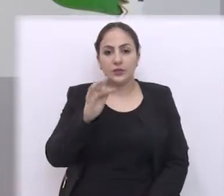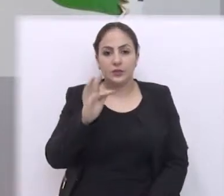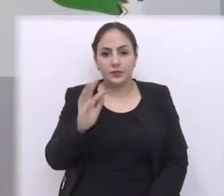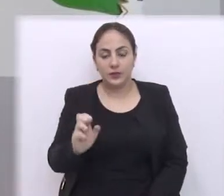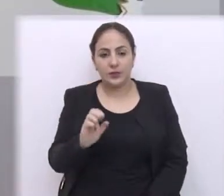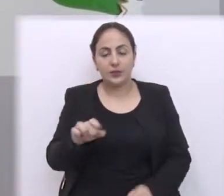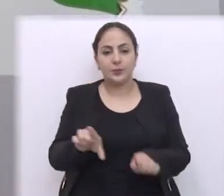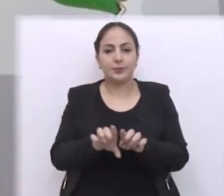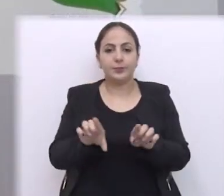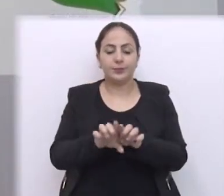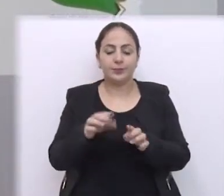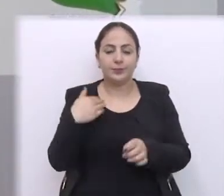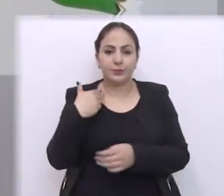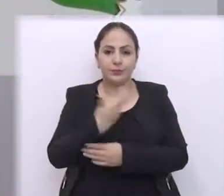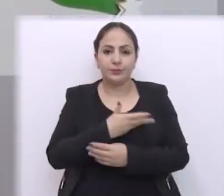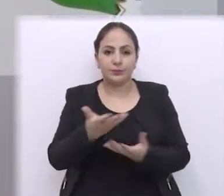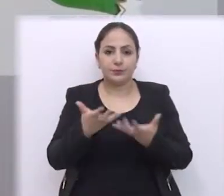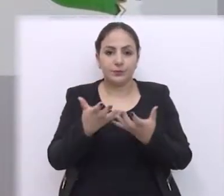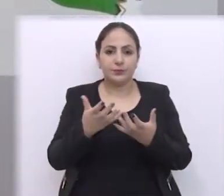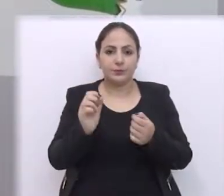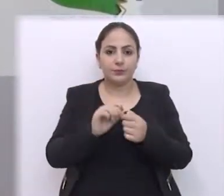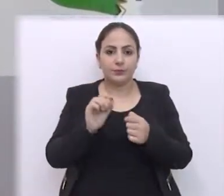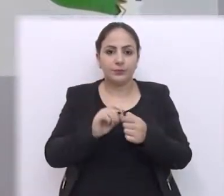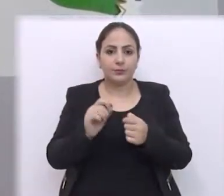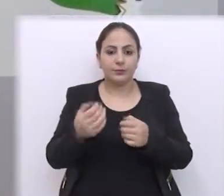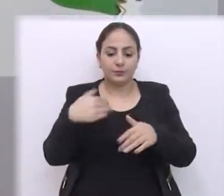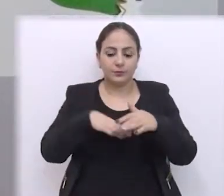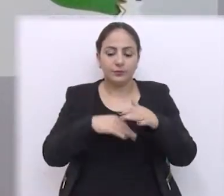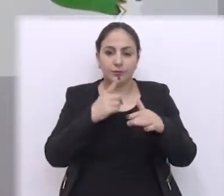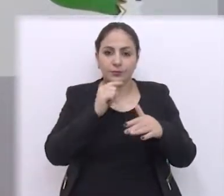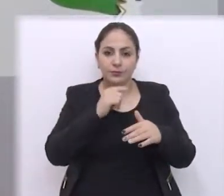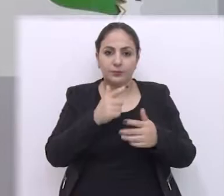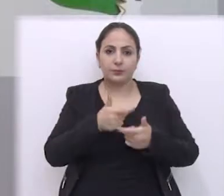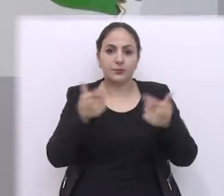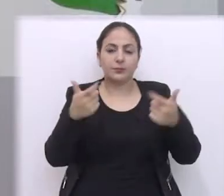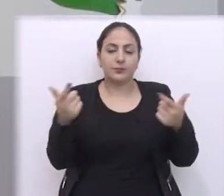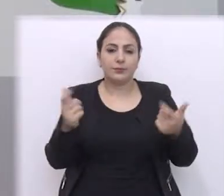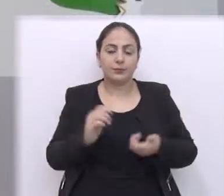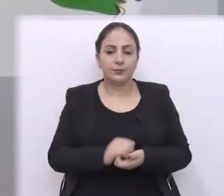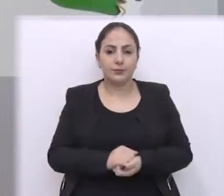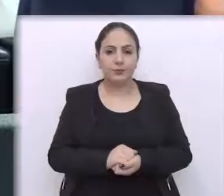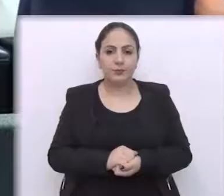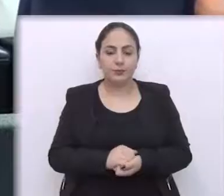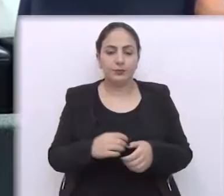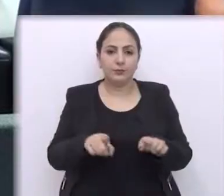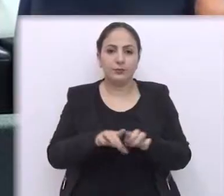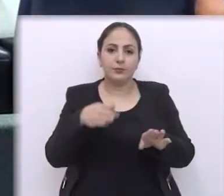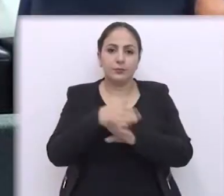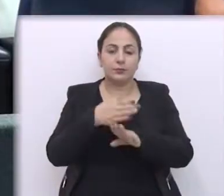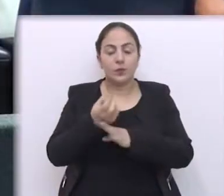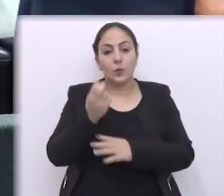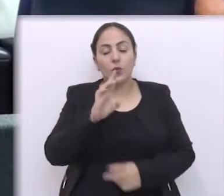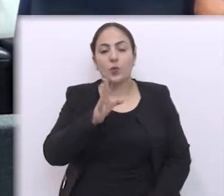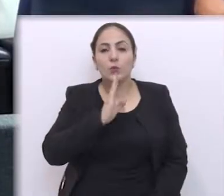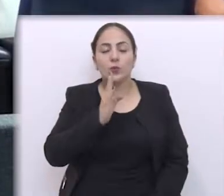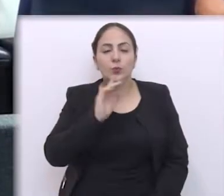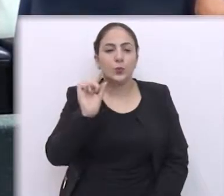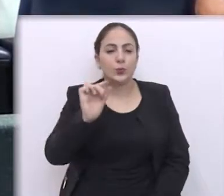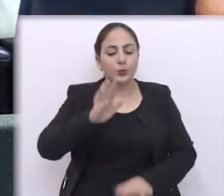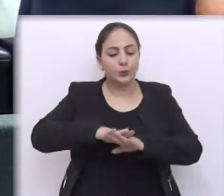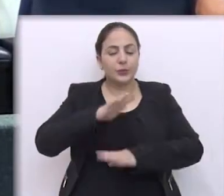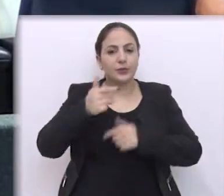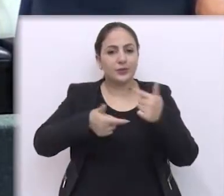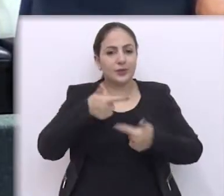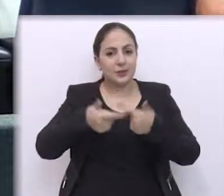Fazenda Venice, para fazer, a gente pretende fazer uma arrecadação enorme de alimentos para esse próximo mês aí. E para participar ou conhecer